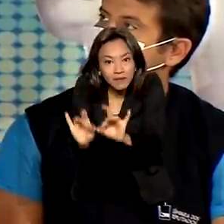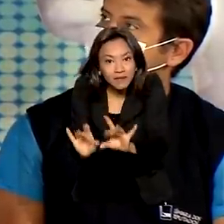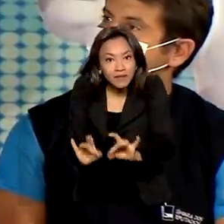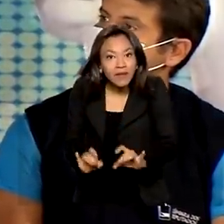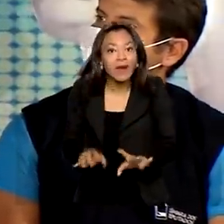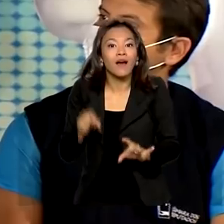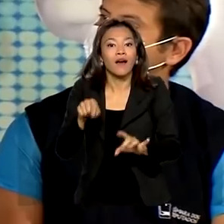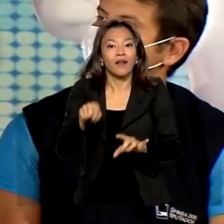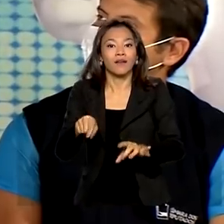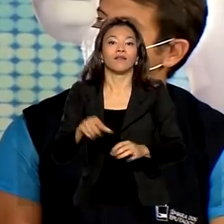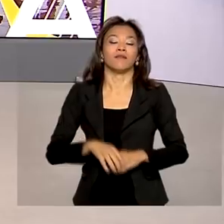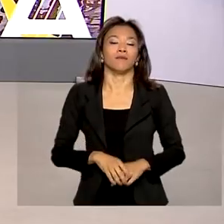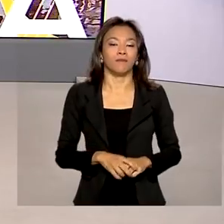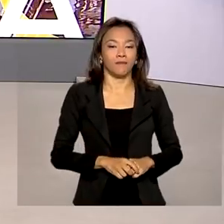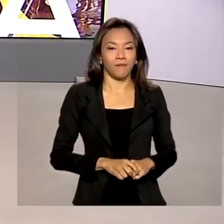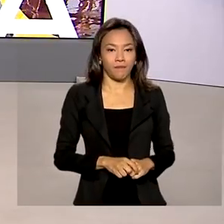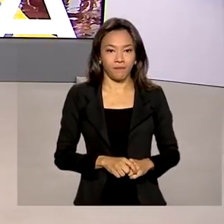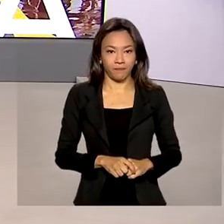intensiva.